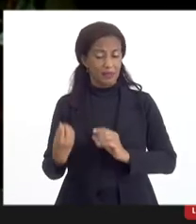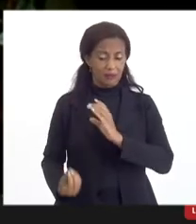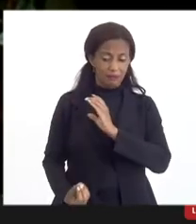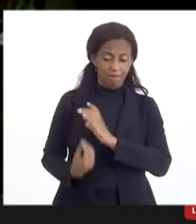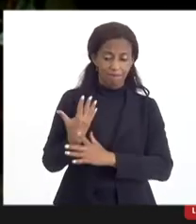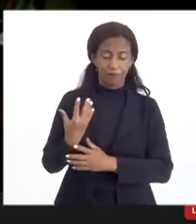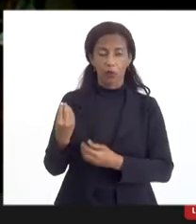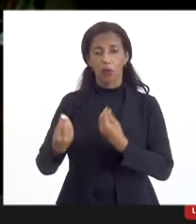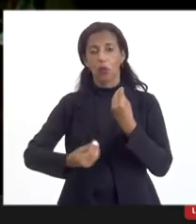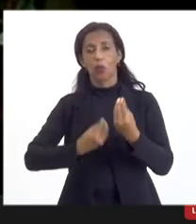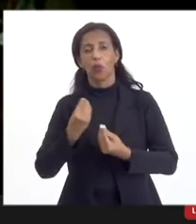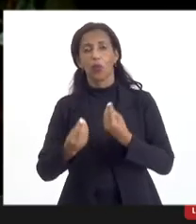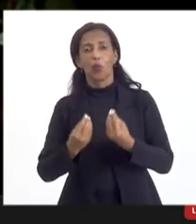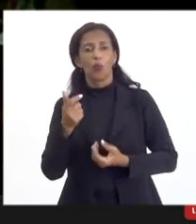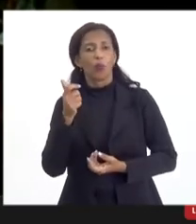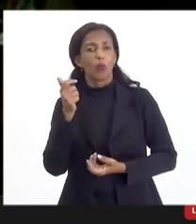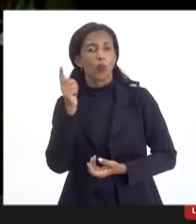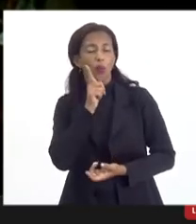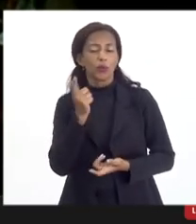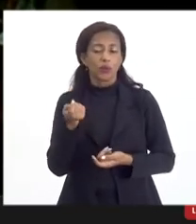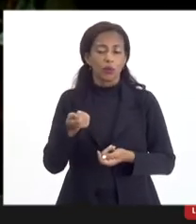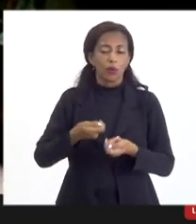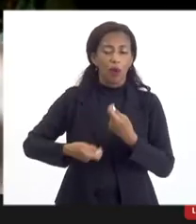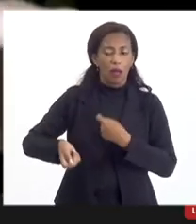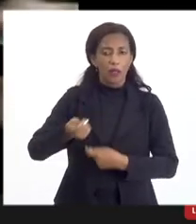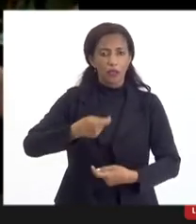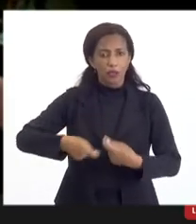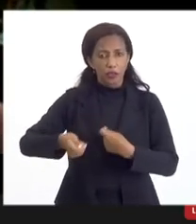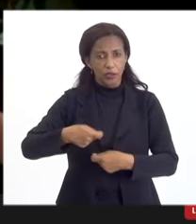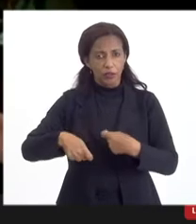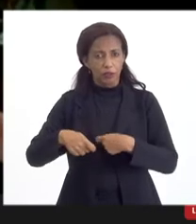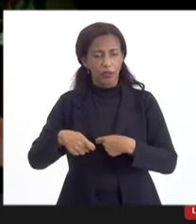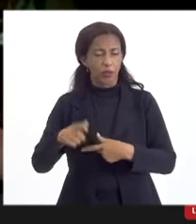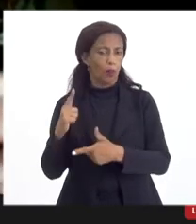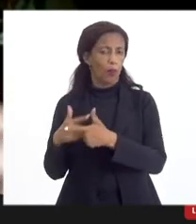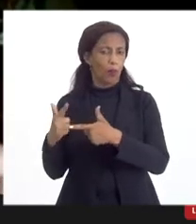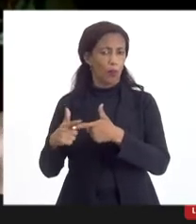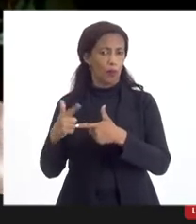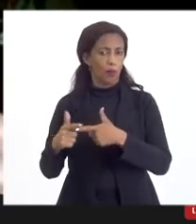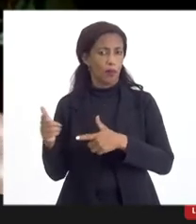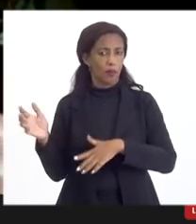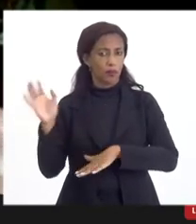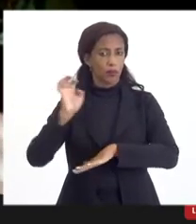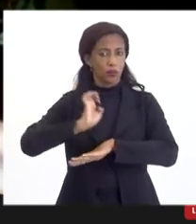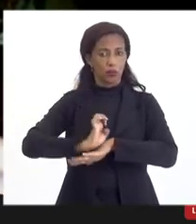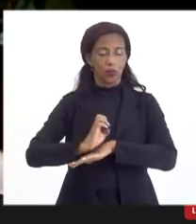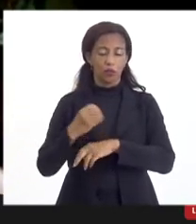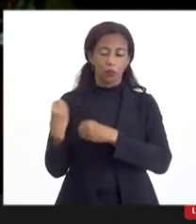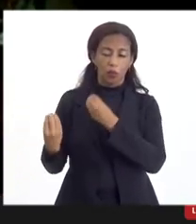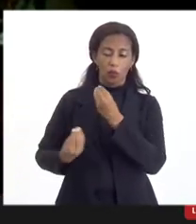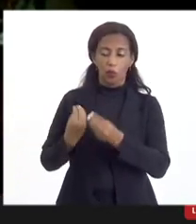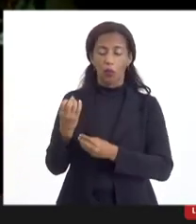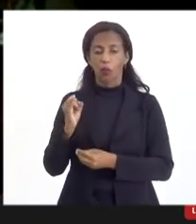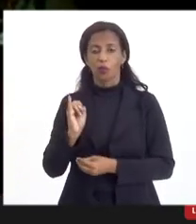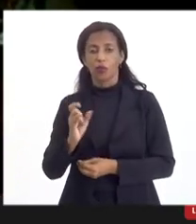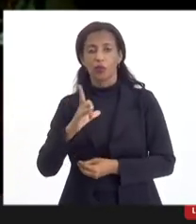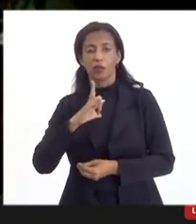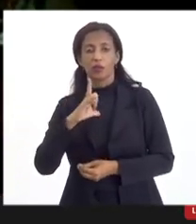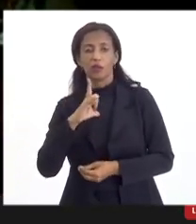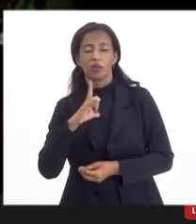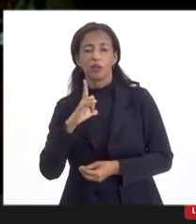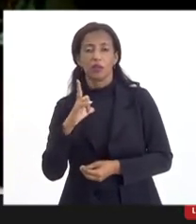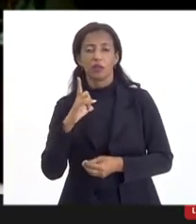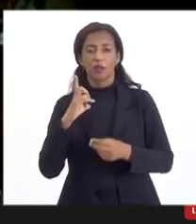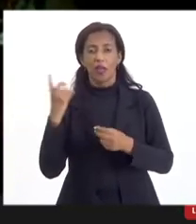como que eu administro um problema no nível do Estado como se tivesse uma